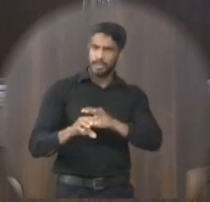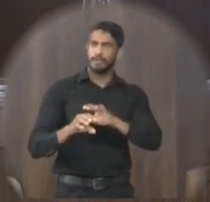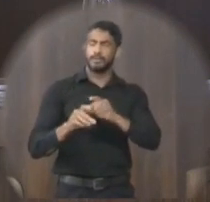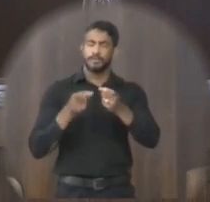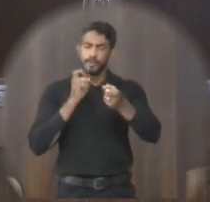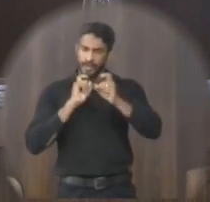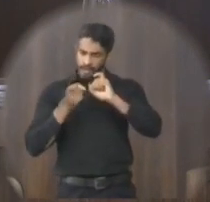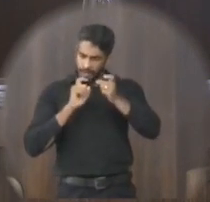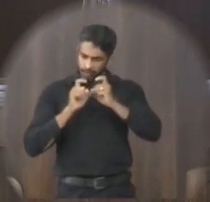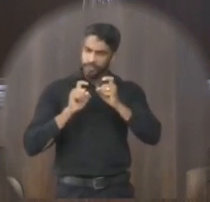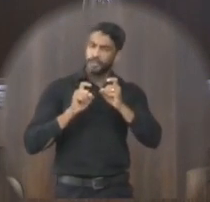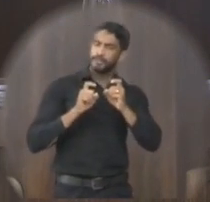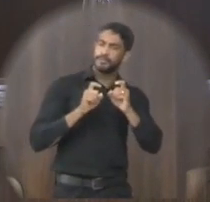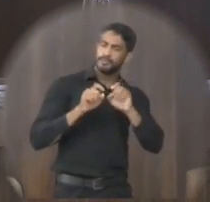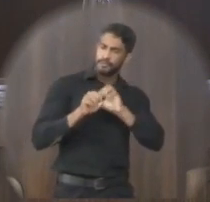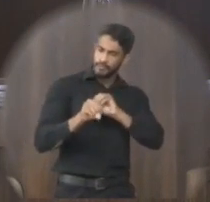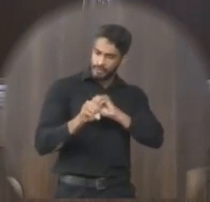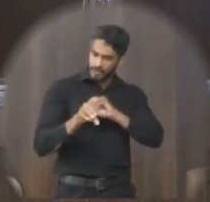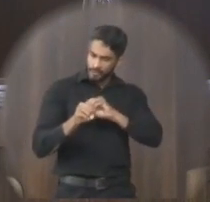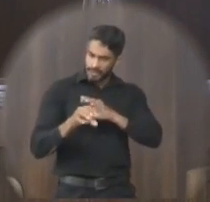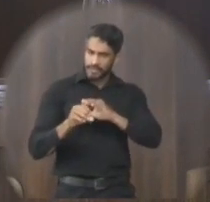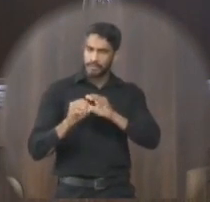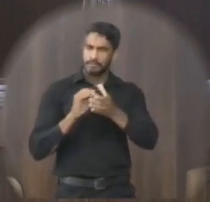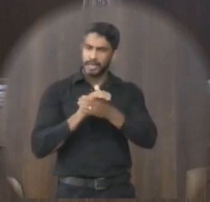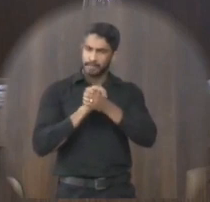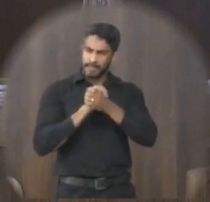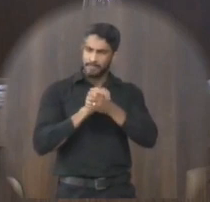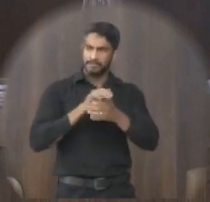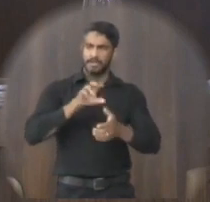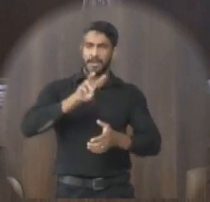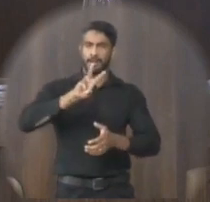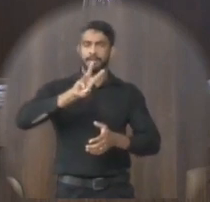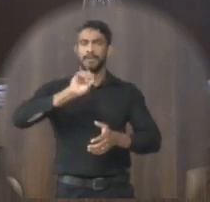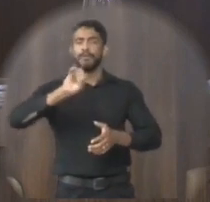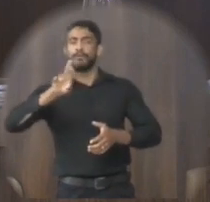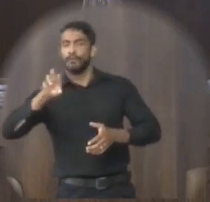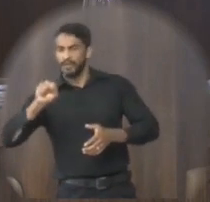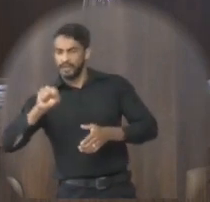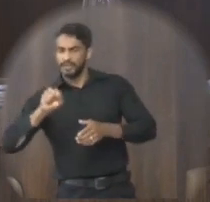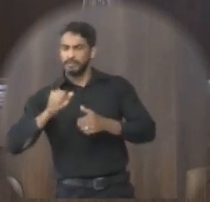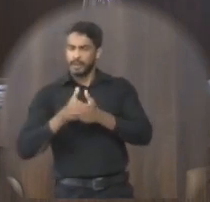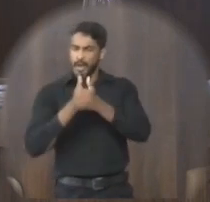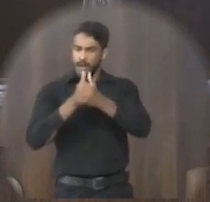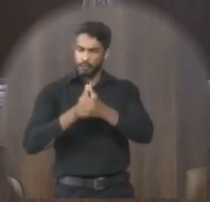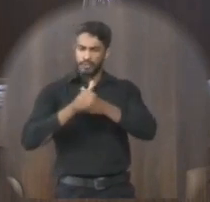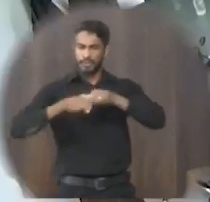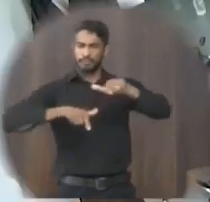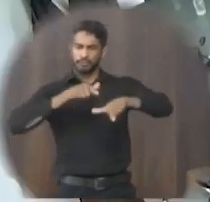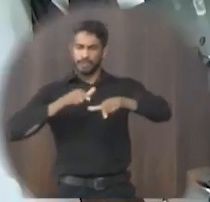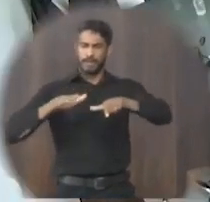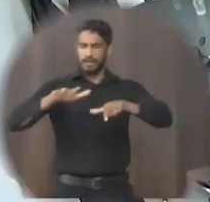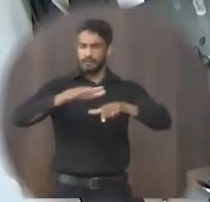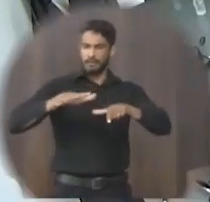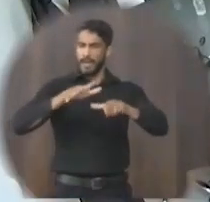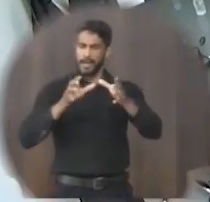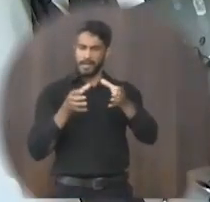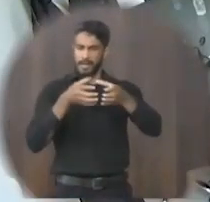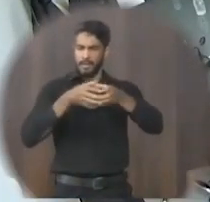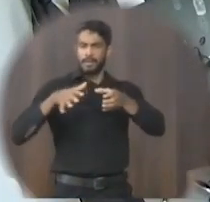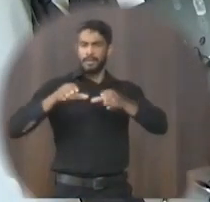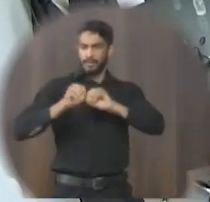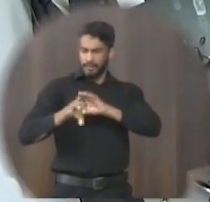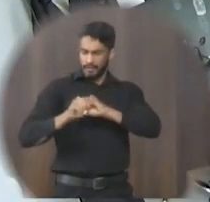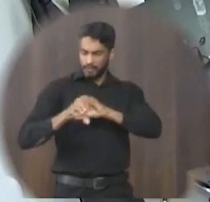reunimos com a educação quero parabenizar o Izo Ires pela condução dos trabalhos à frente da comissão de educação e